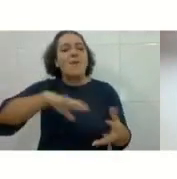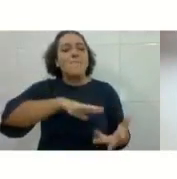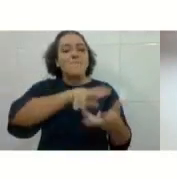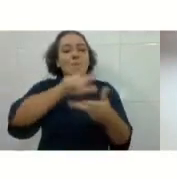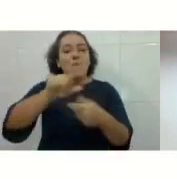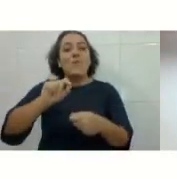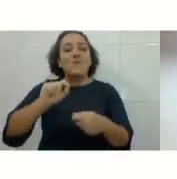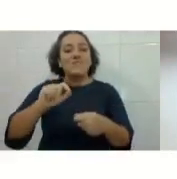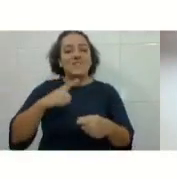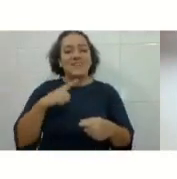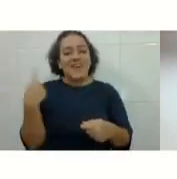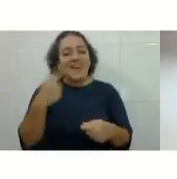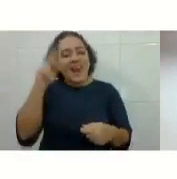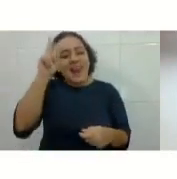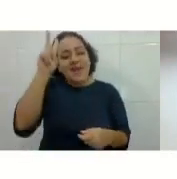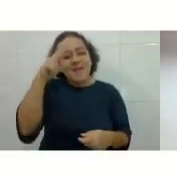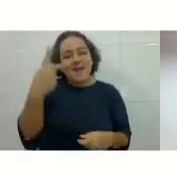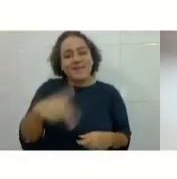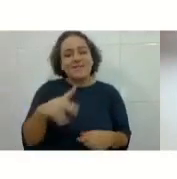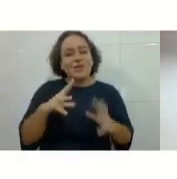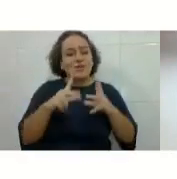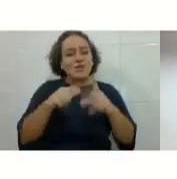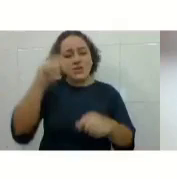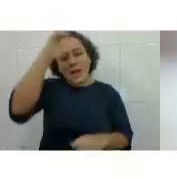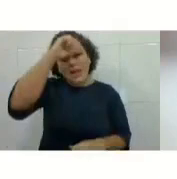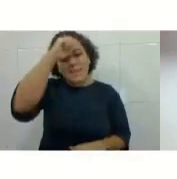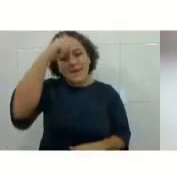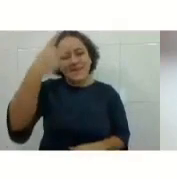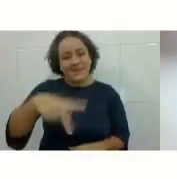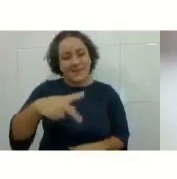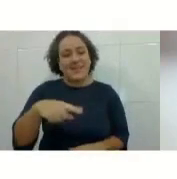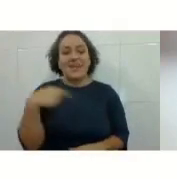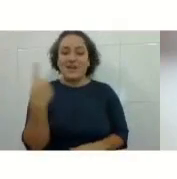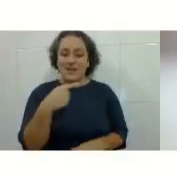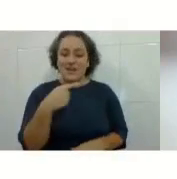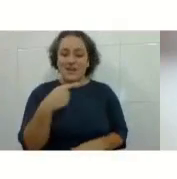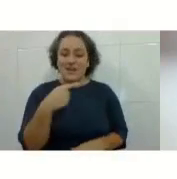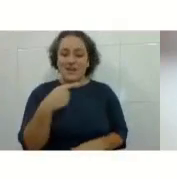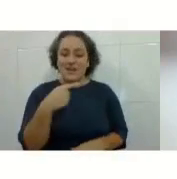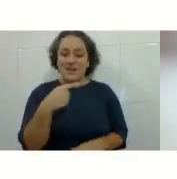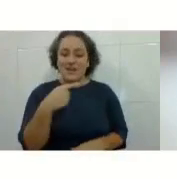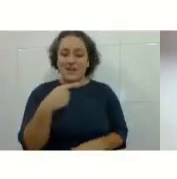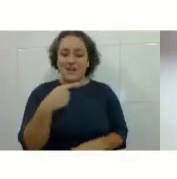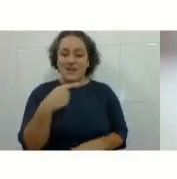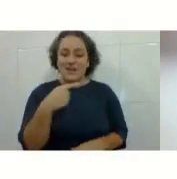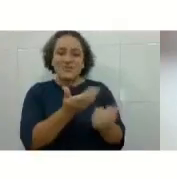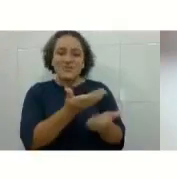aprender com a gente e a gente aprender com vocês nesse um ano e meio de curso.